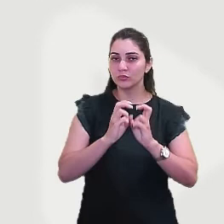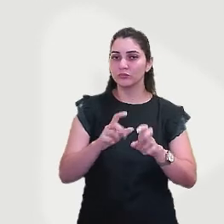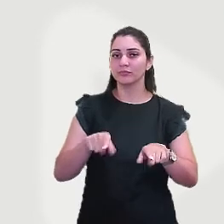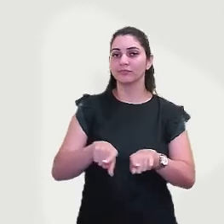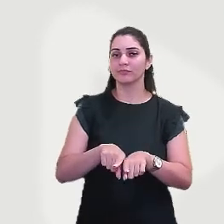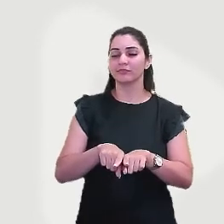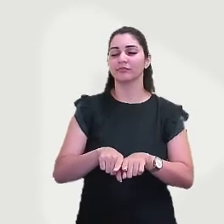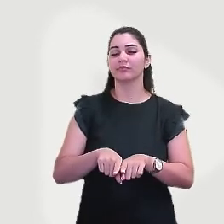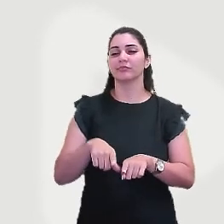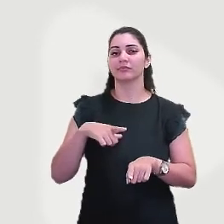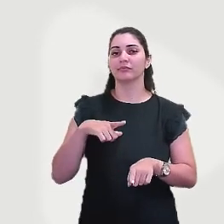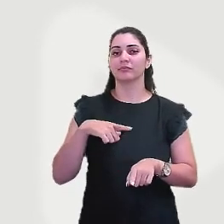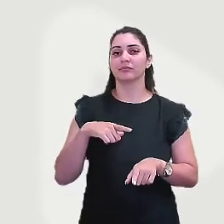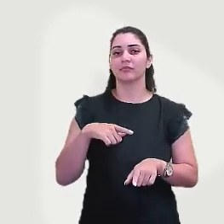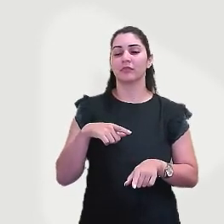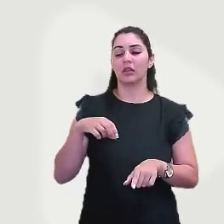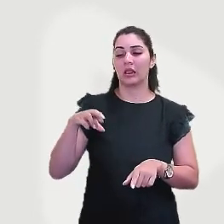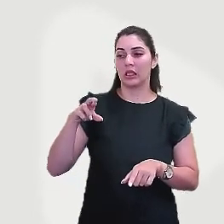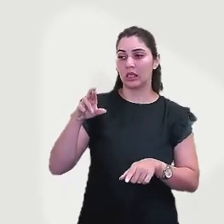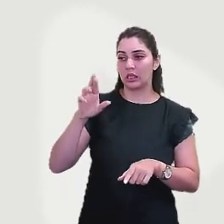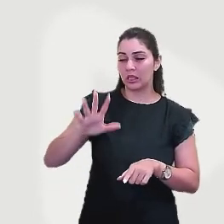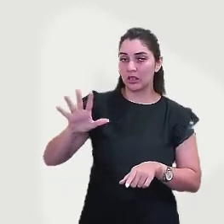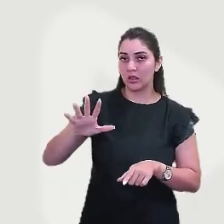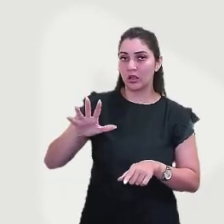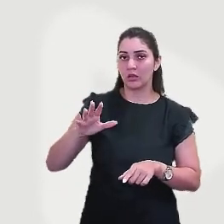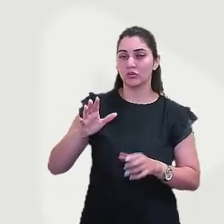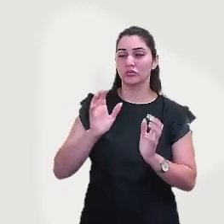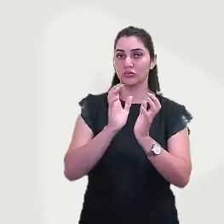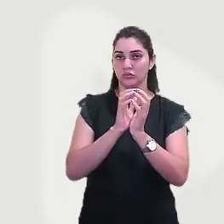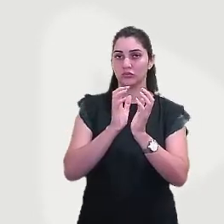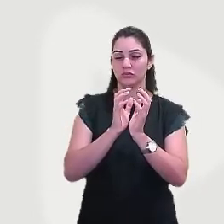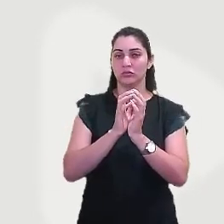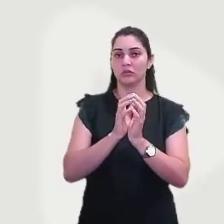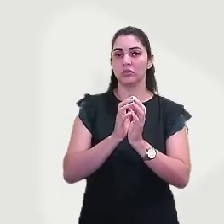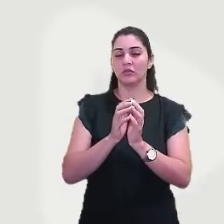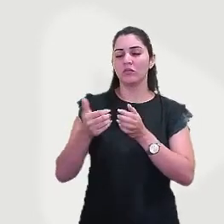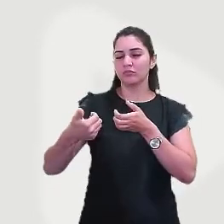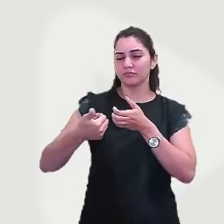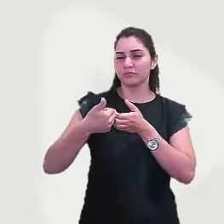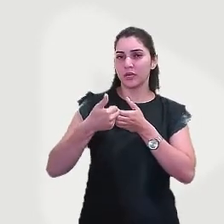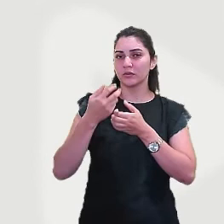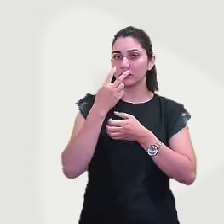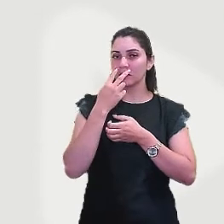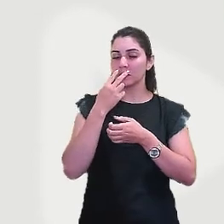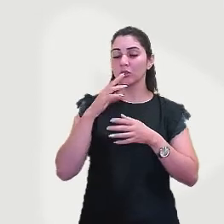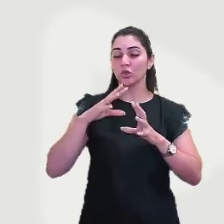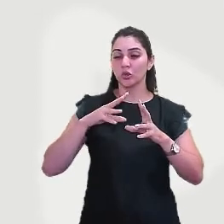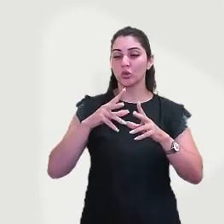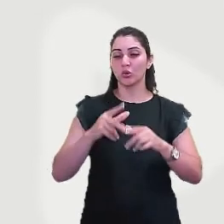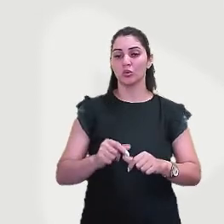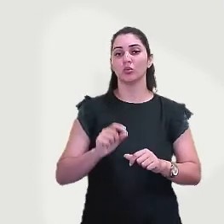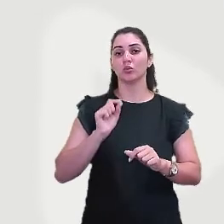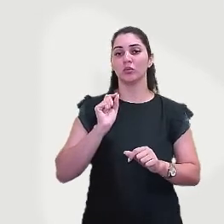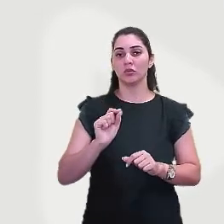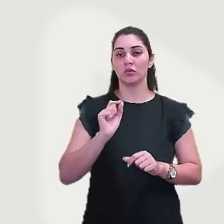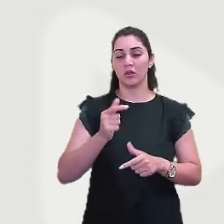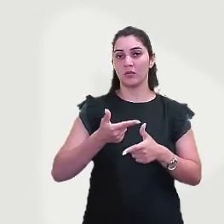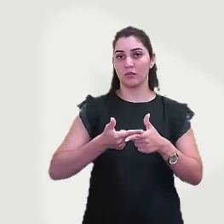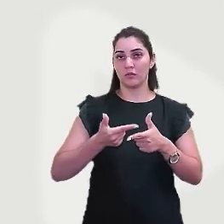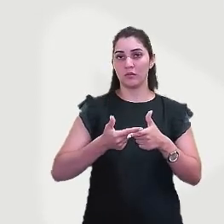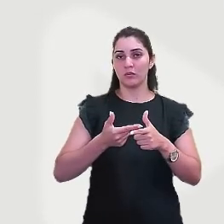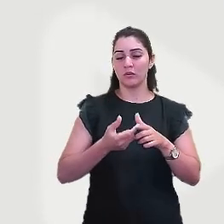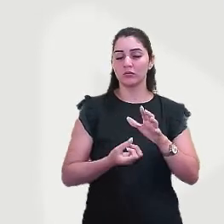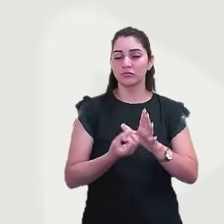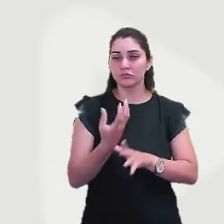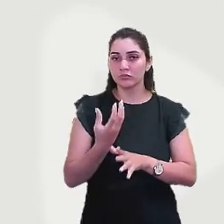aqui na região metropolitana do Recife, aqui do lado. Então, tudo isso são problemas que vão